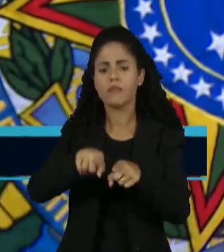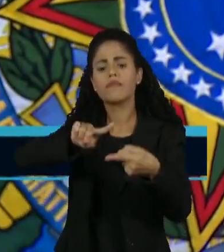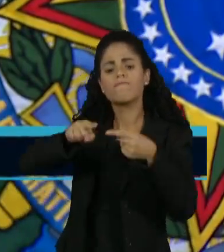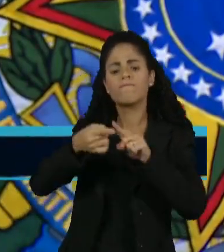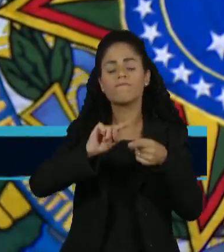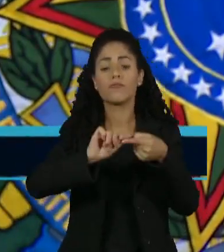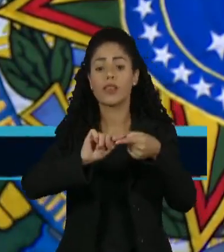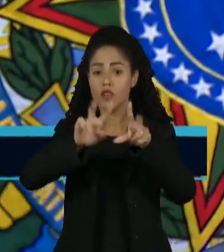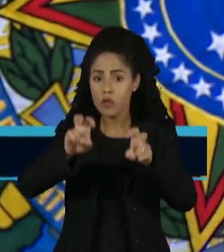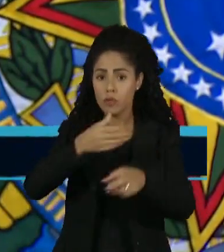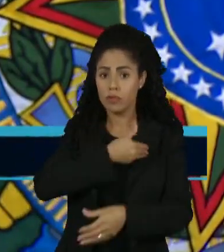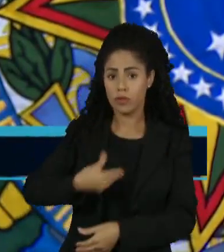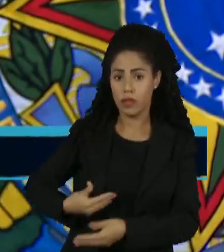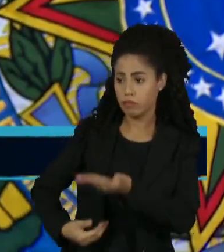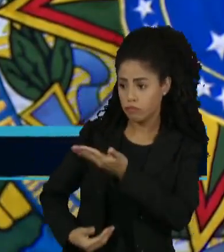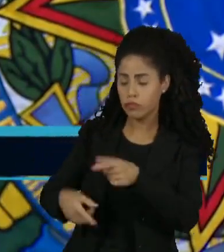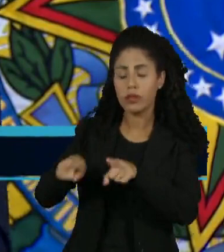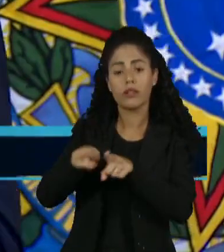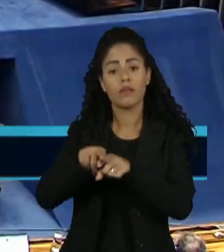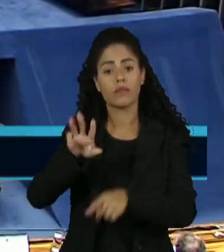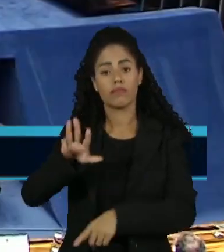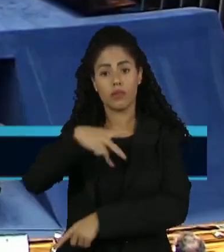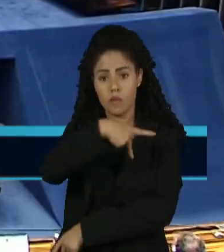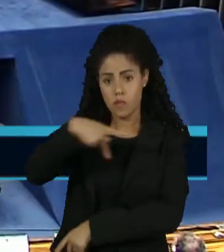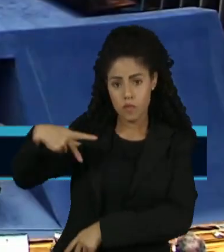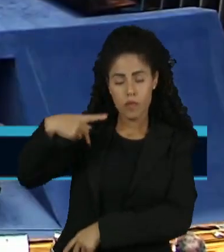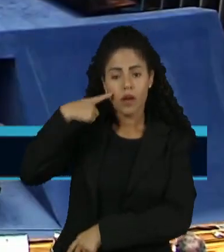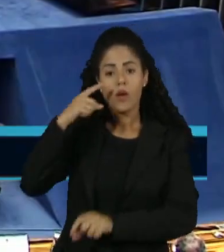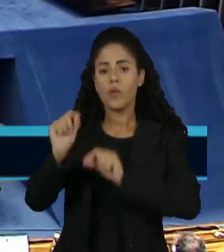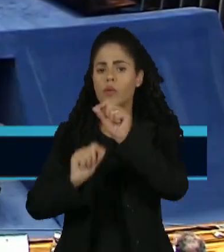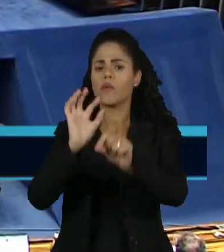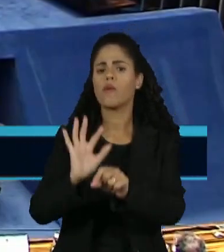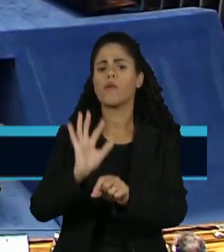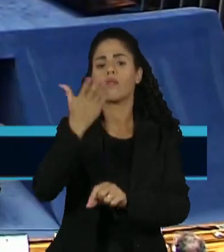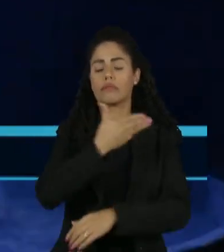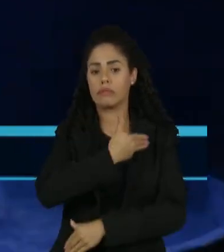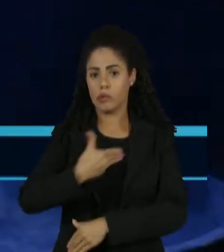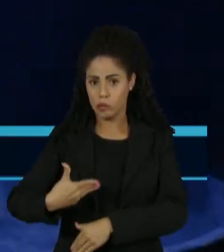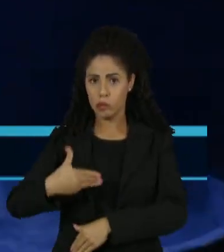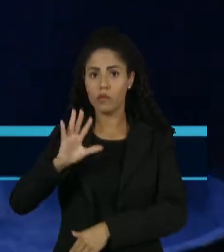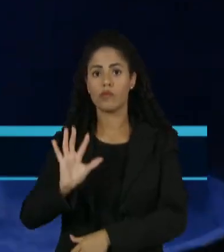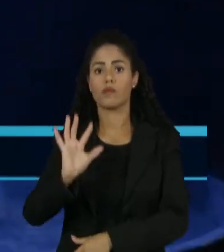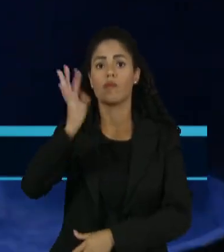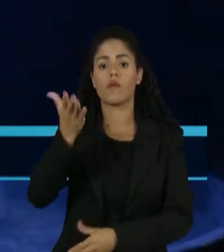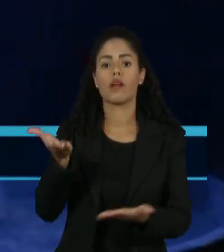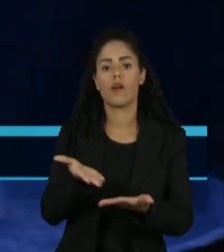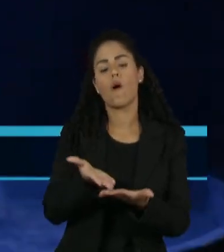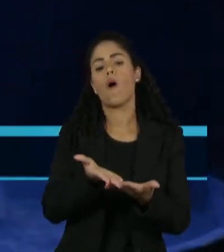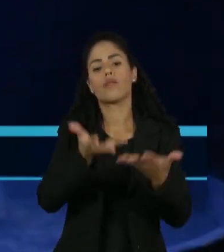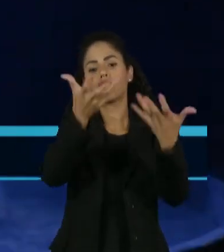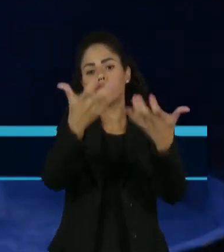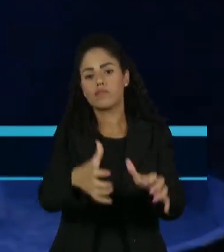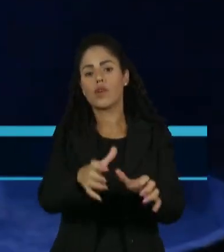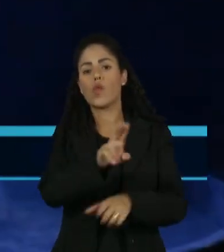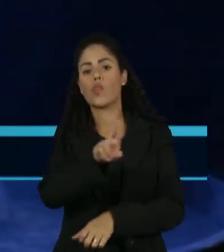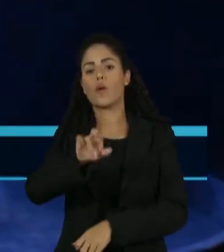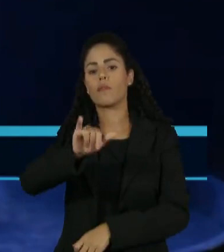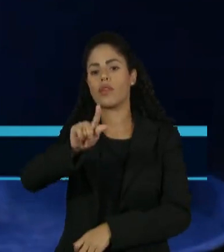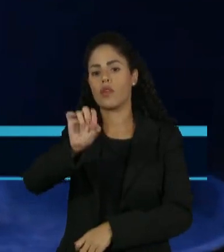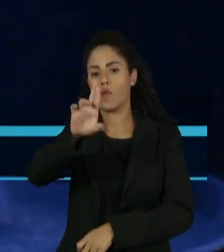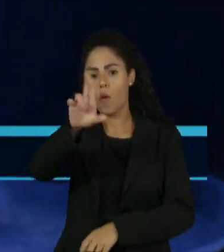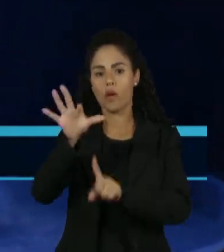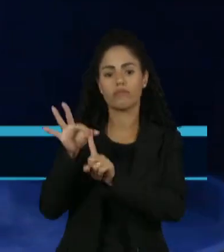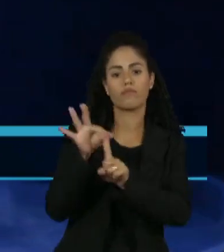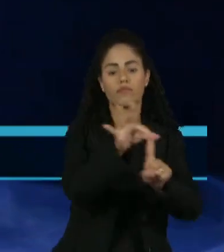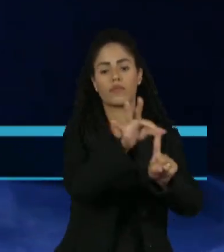política feita por Lula acontece após o governo sofrer uma derrota no Senado com a rejeição do nome de Igor Roque